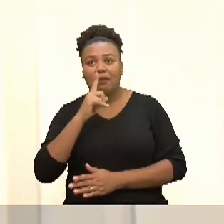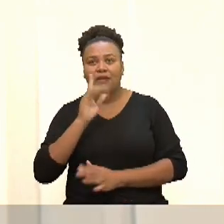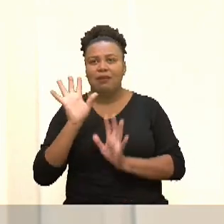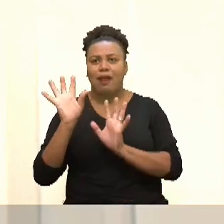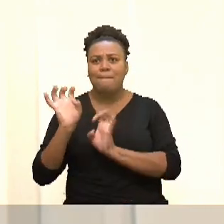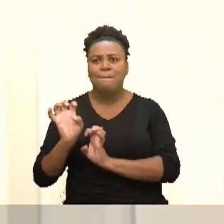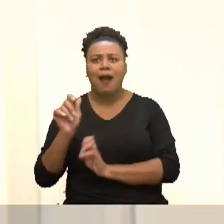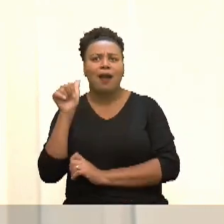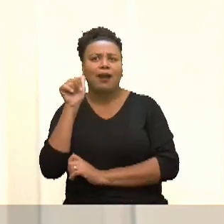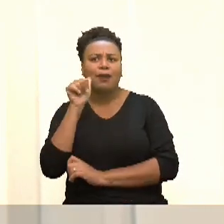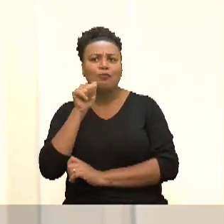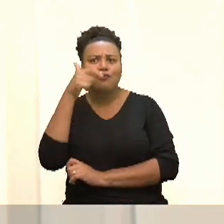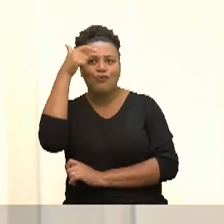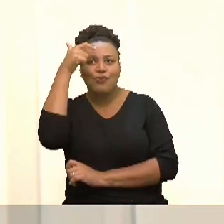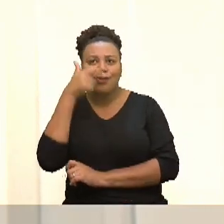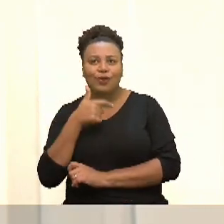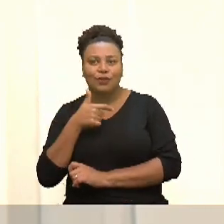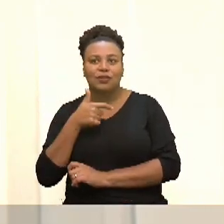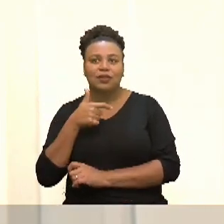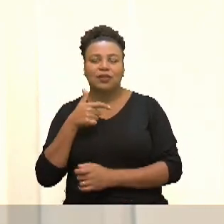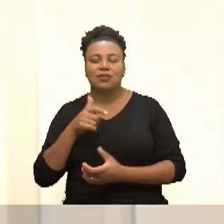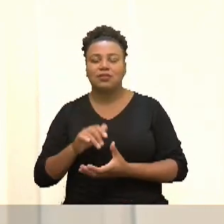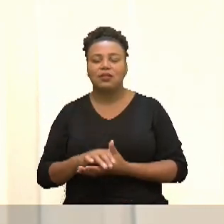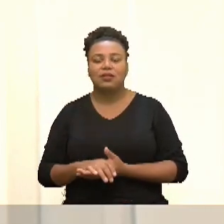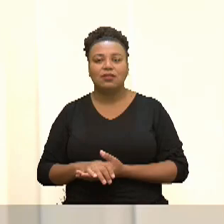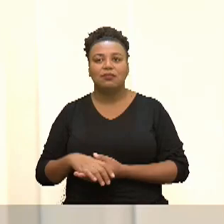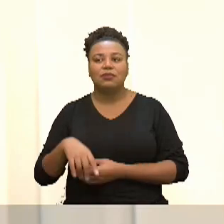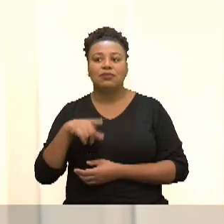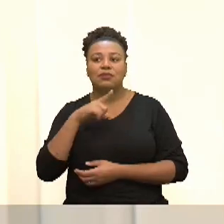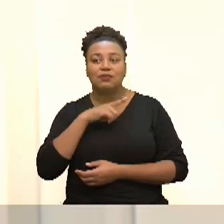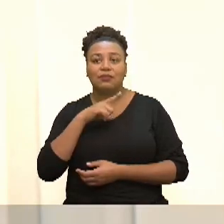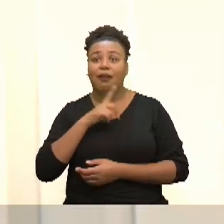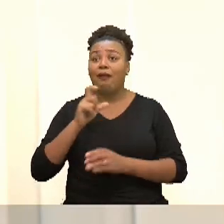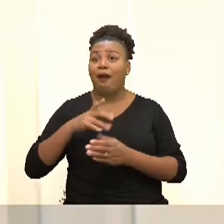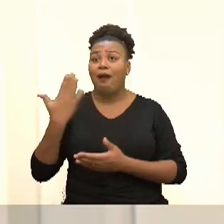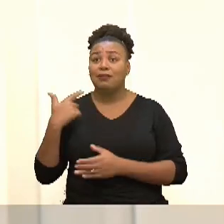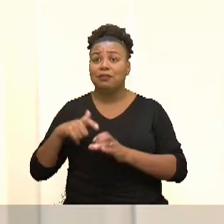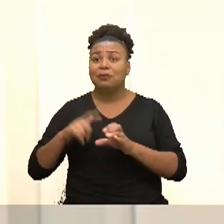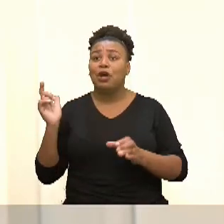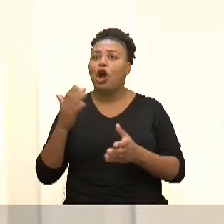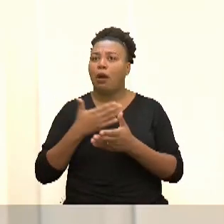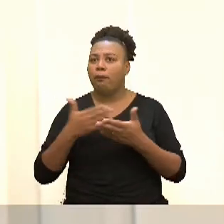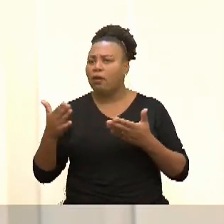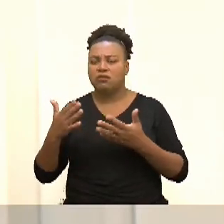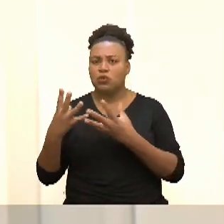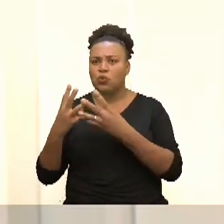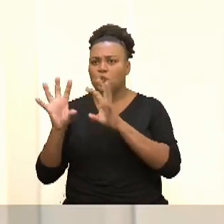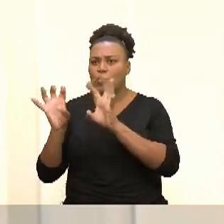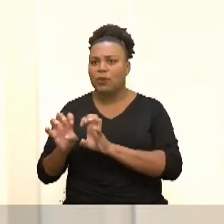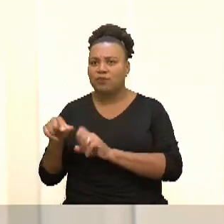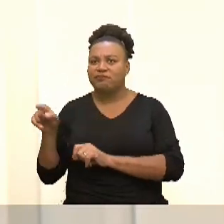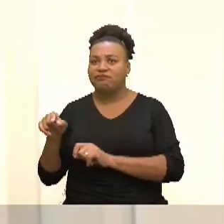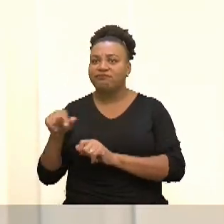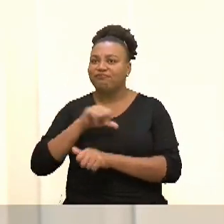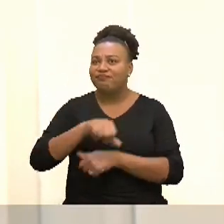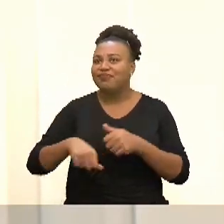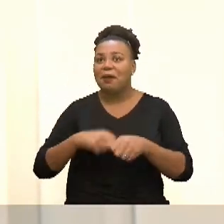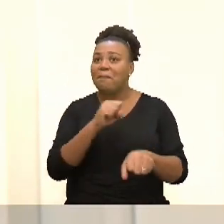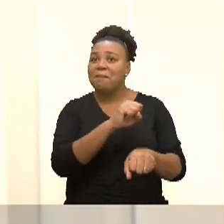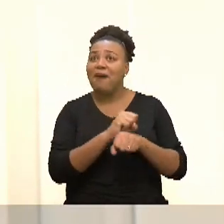a figura da mulher que era até então independente ou não, ela passa a não poder frequentar os lugares